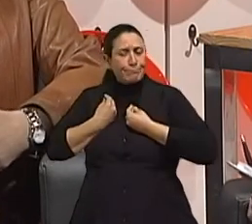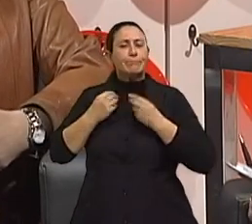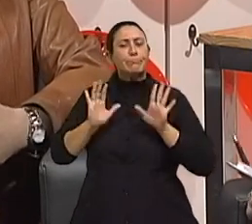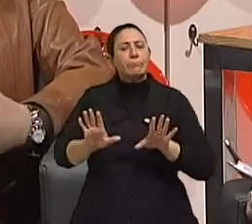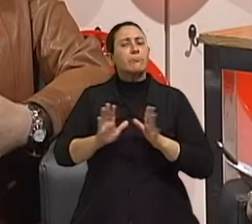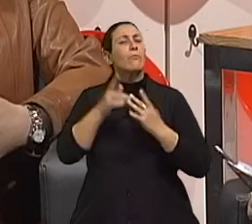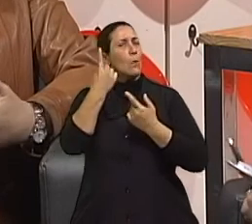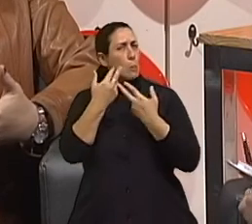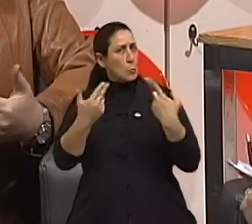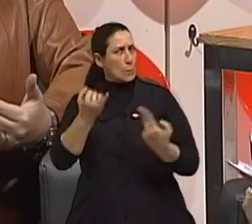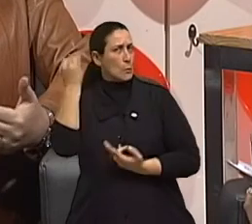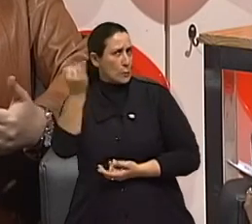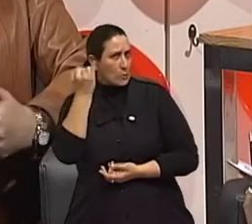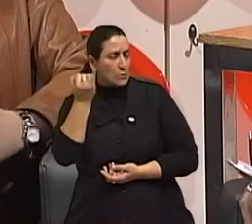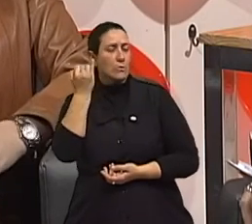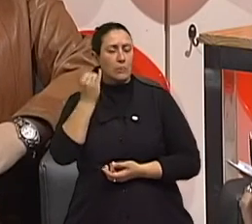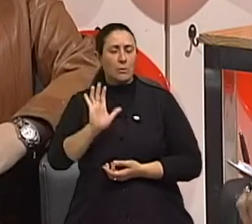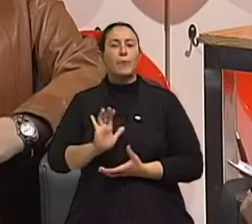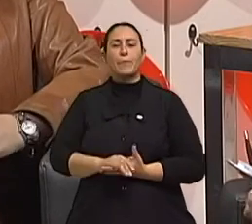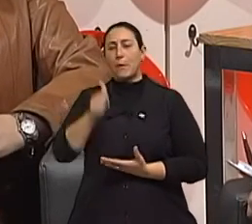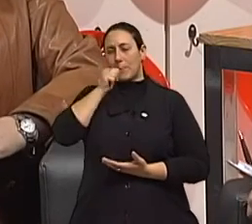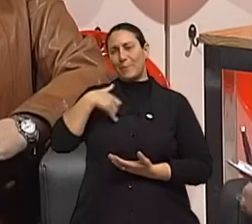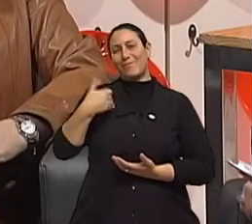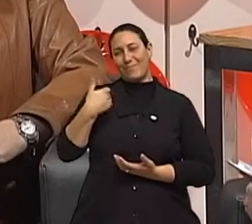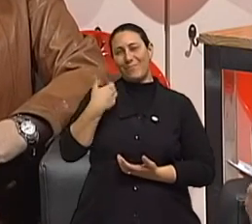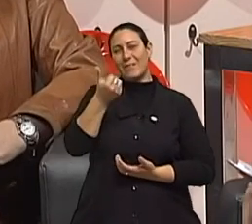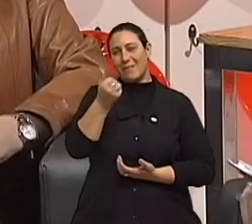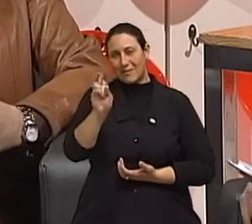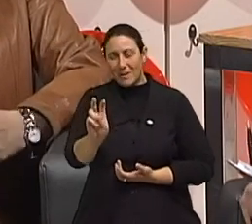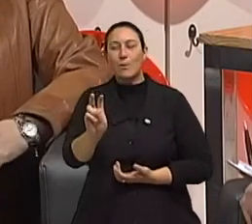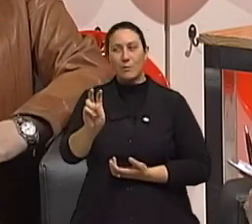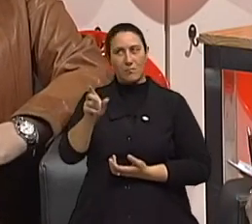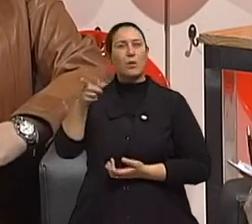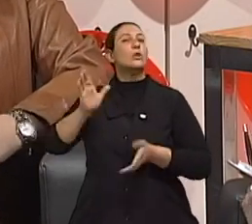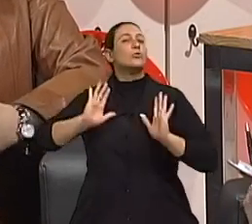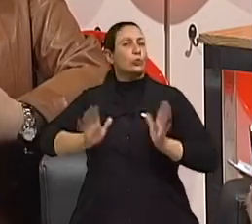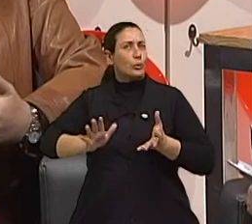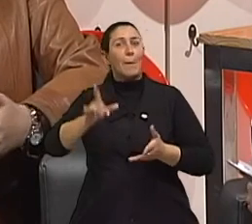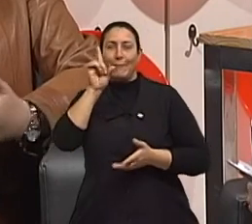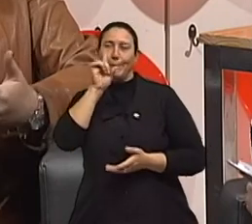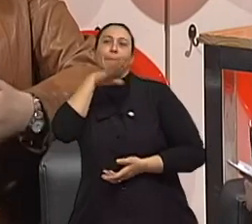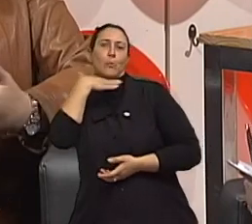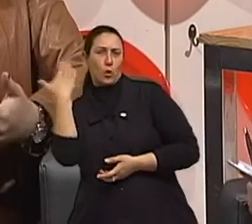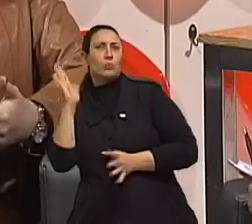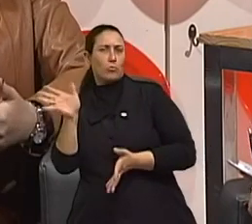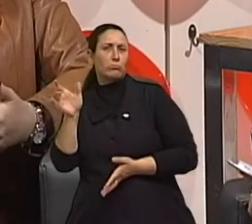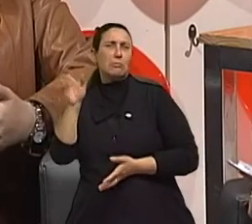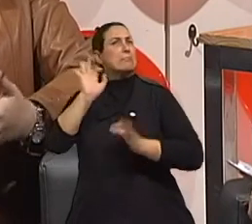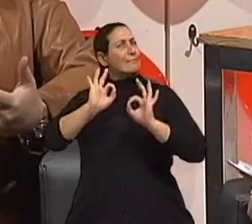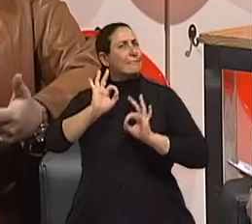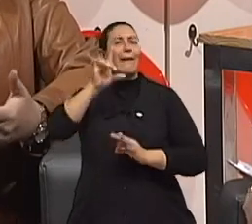importante, essa senhora com 65 anos, que já tinha perdido a mãe, provavelmente a mãe